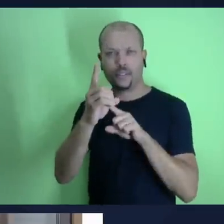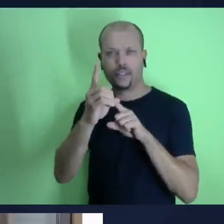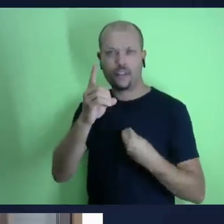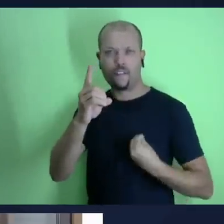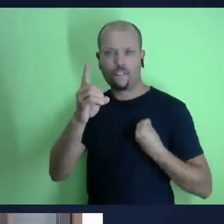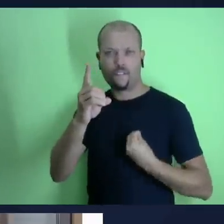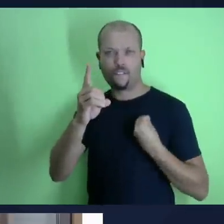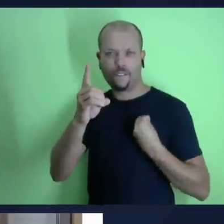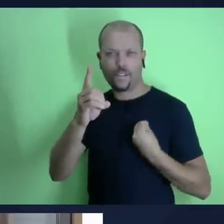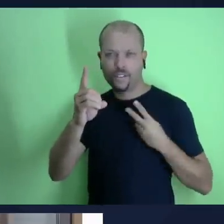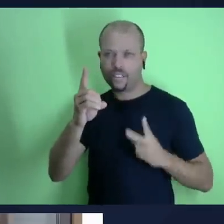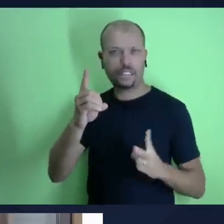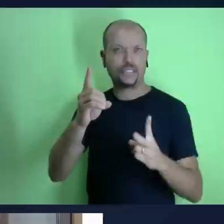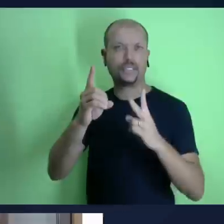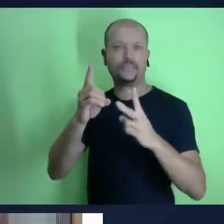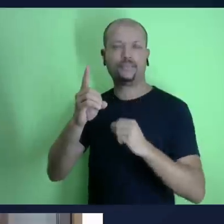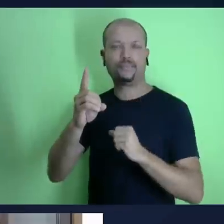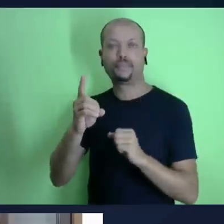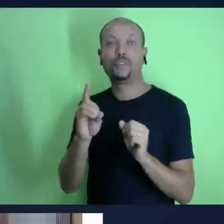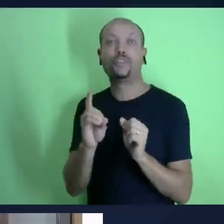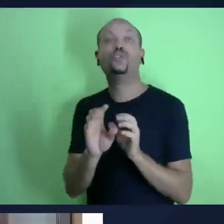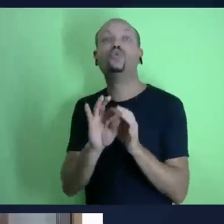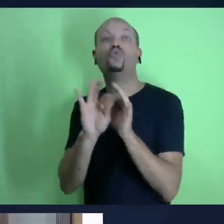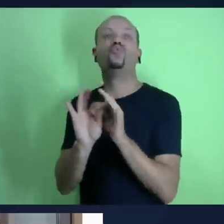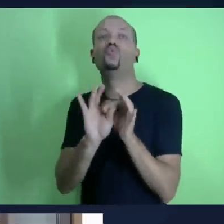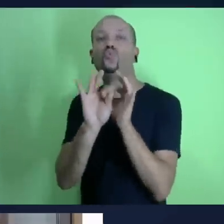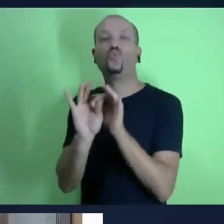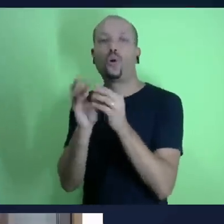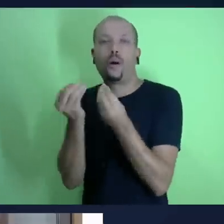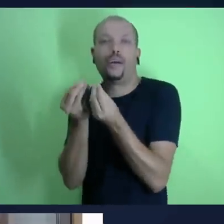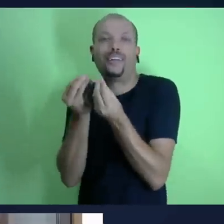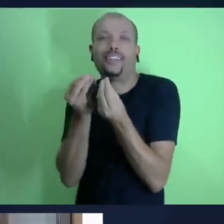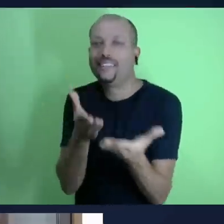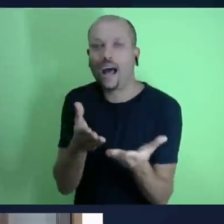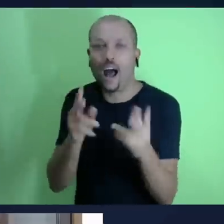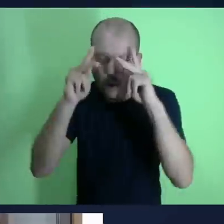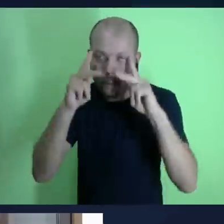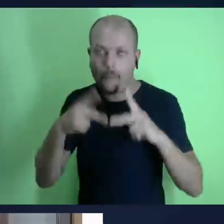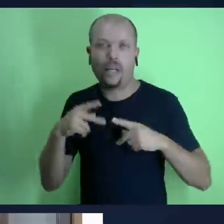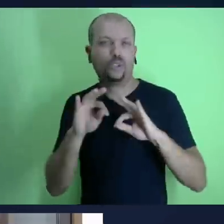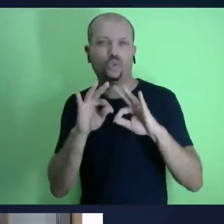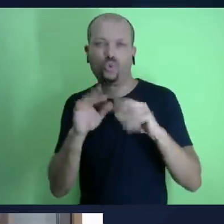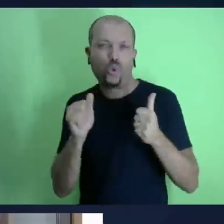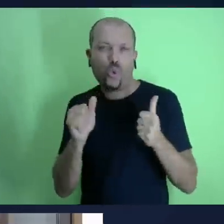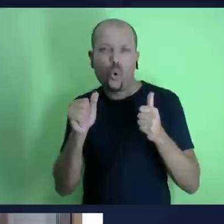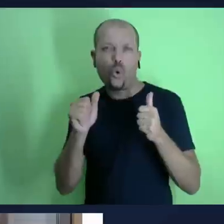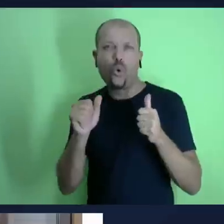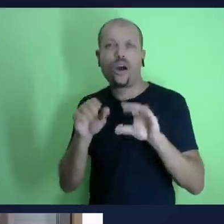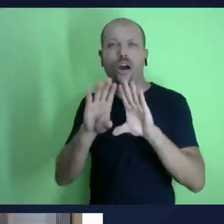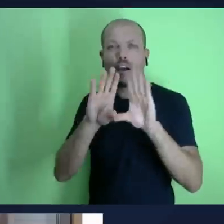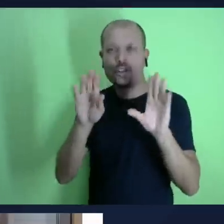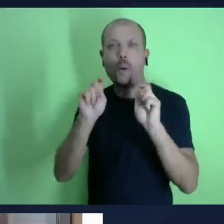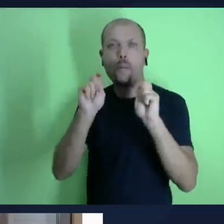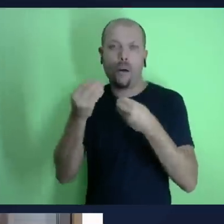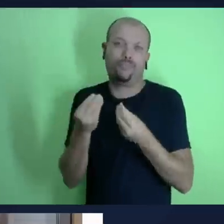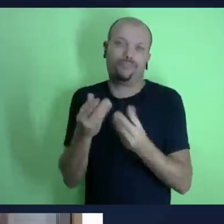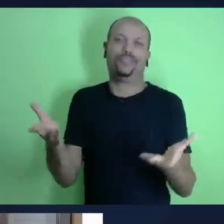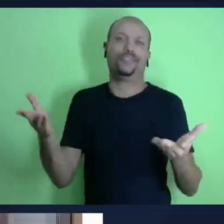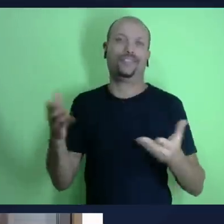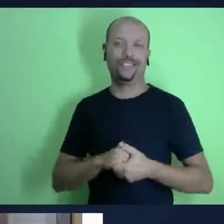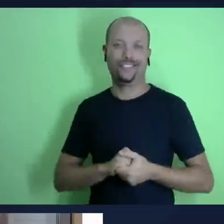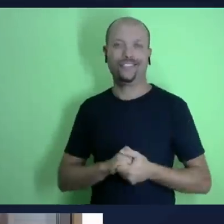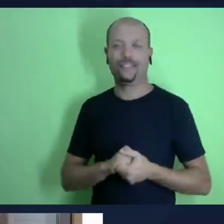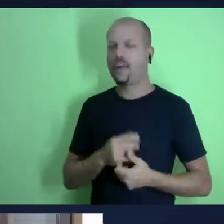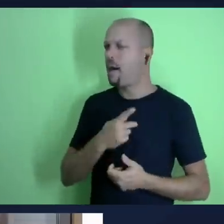de castro mas num relacionamento eh nós podemos dizer que um relacionamento ele é uma via de mão dupla não é a